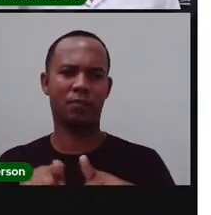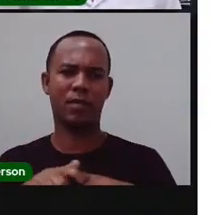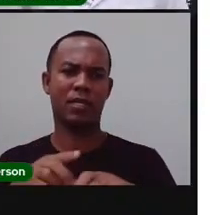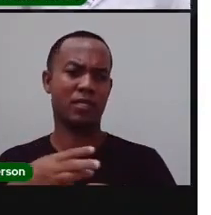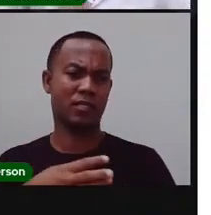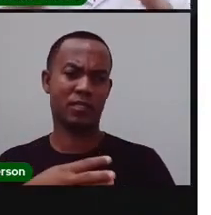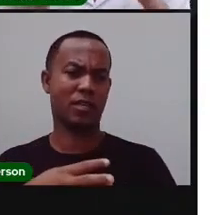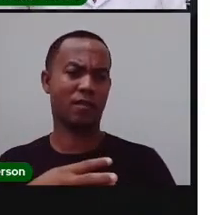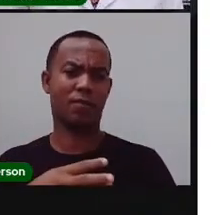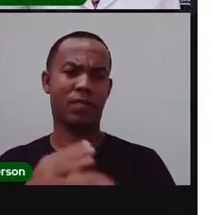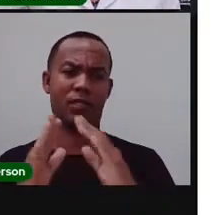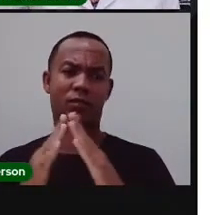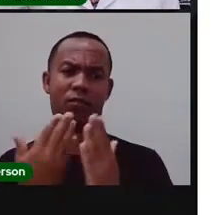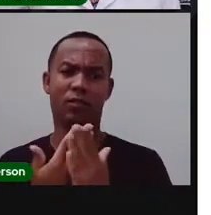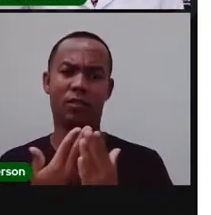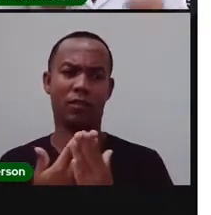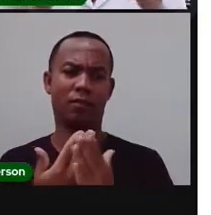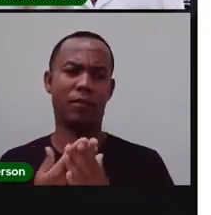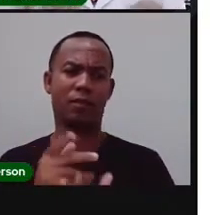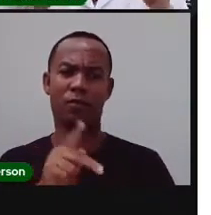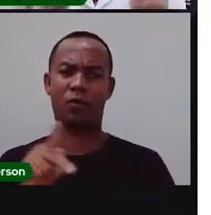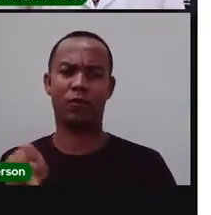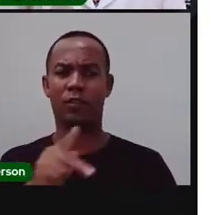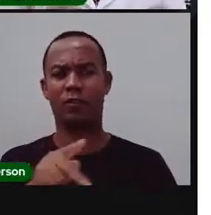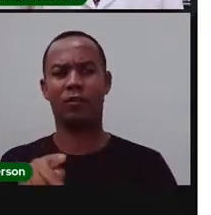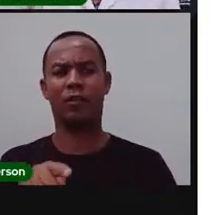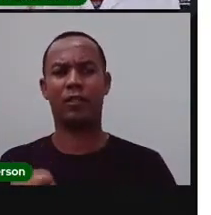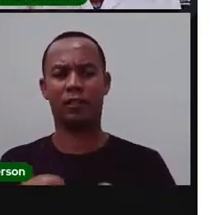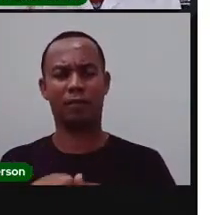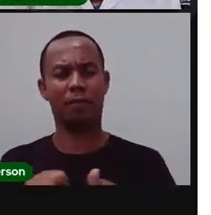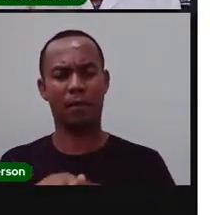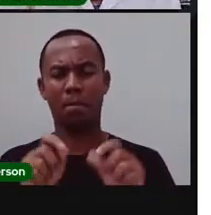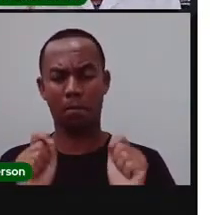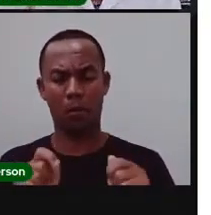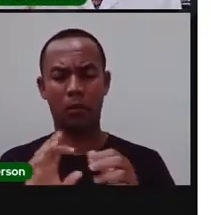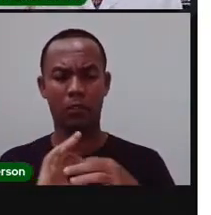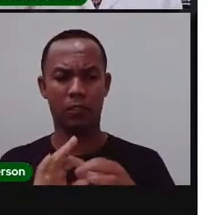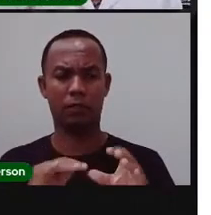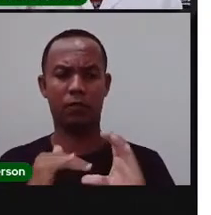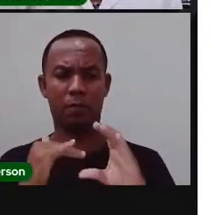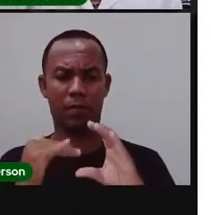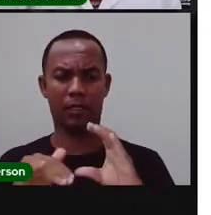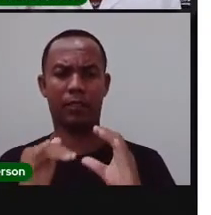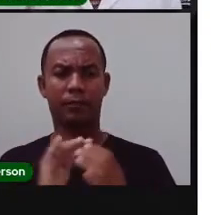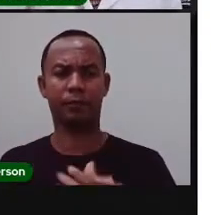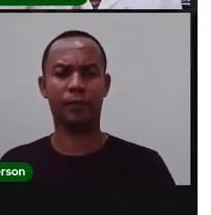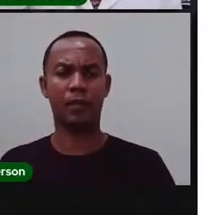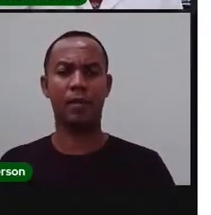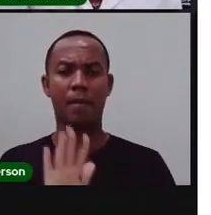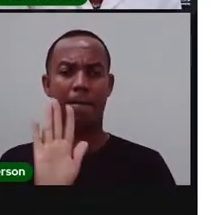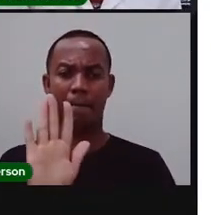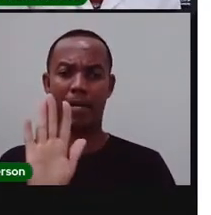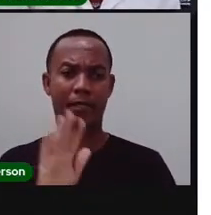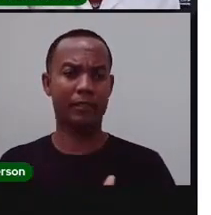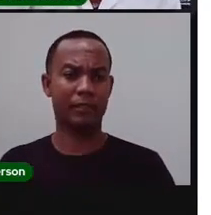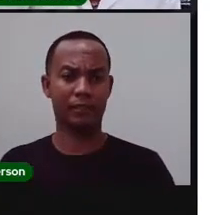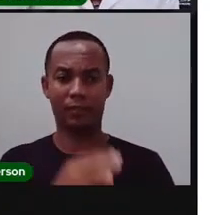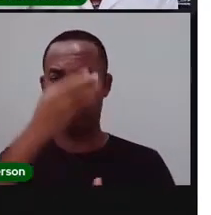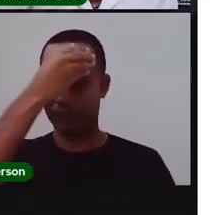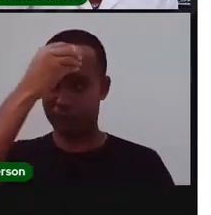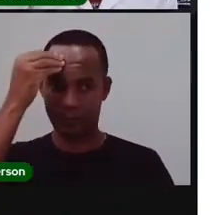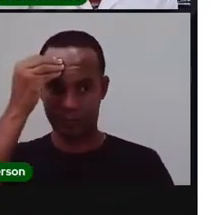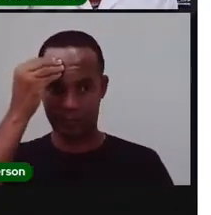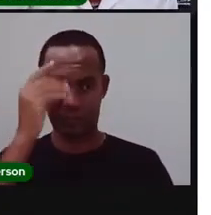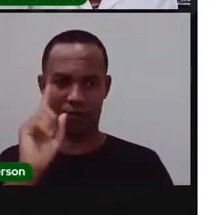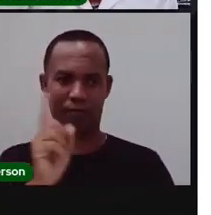Tá? Manda pra sua Pro Se possível for Mas não deixem de fazer Porque a Pro